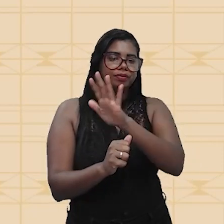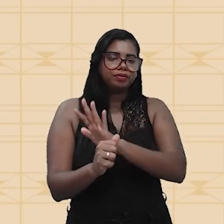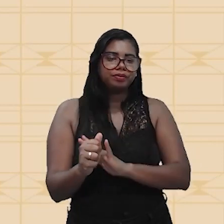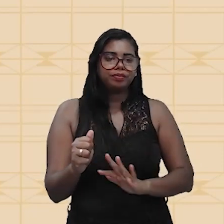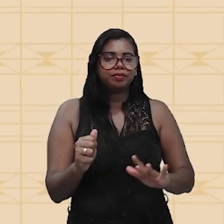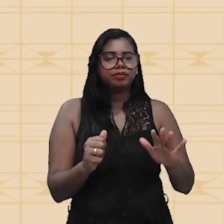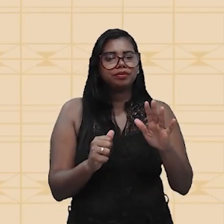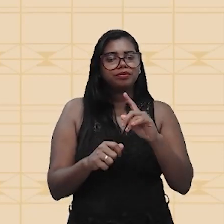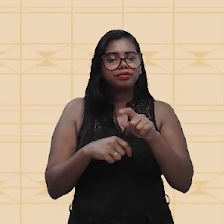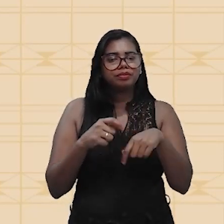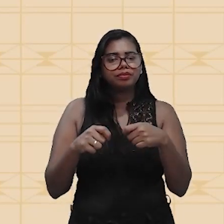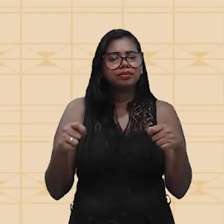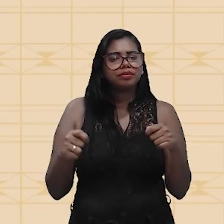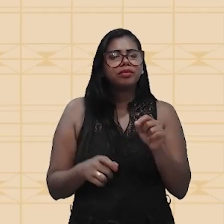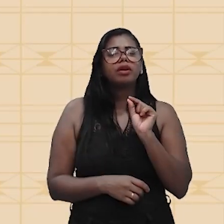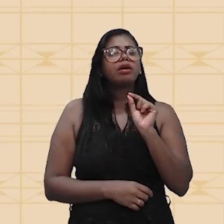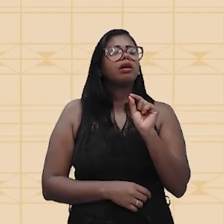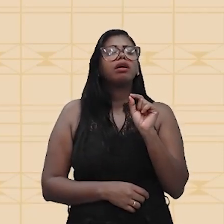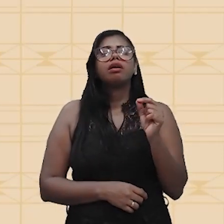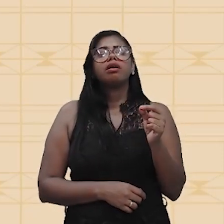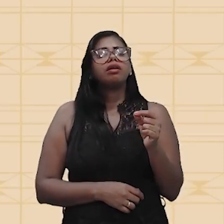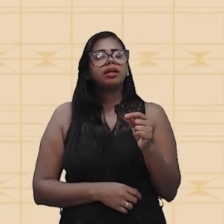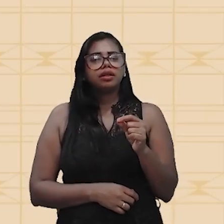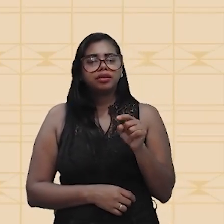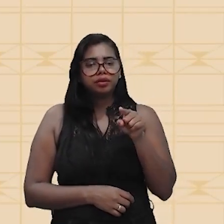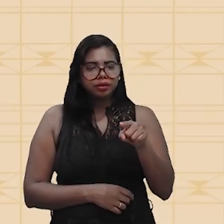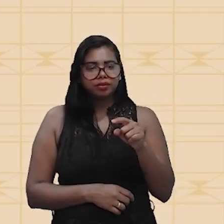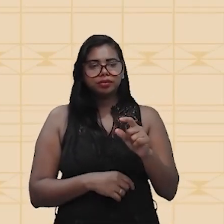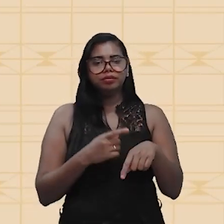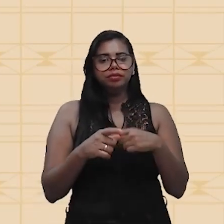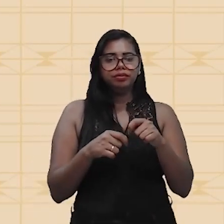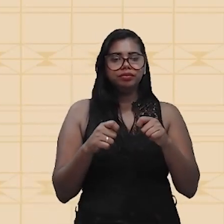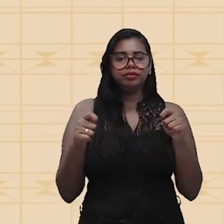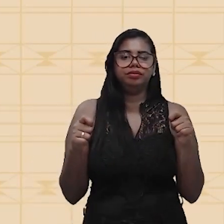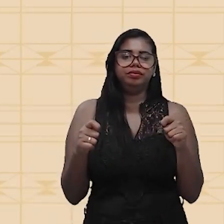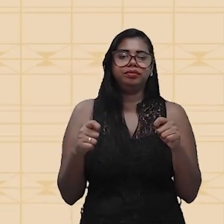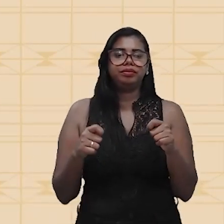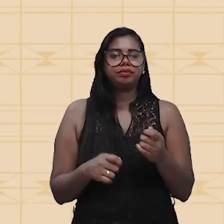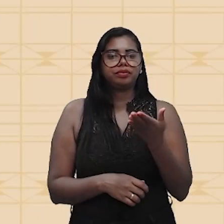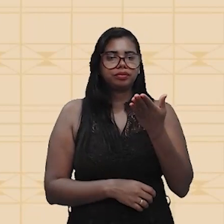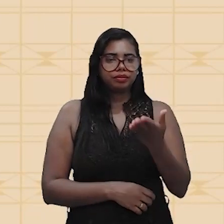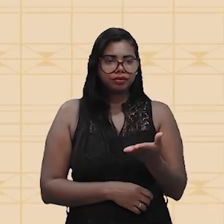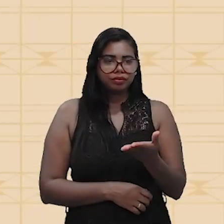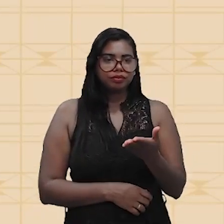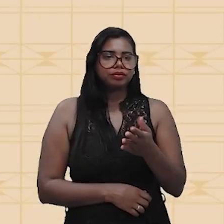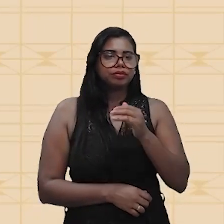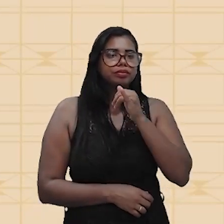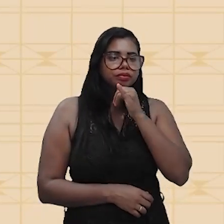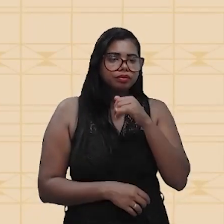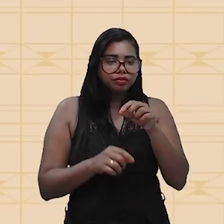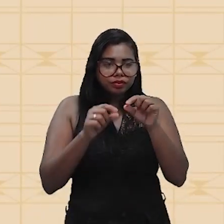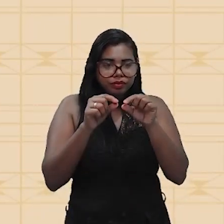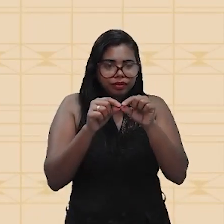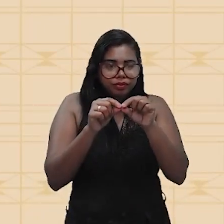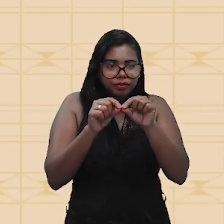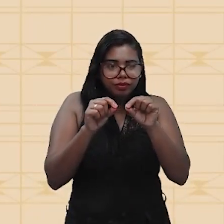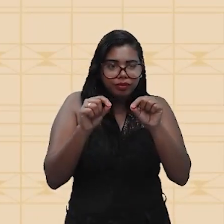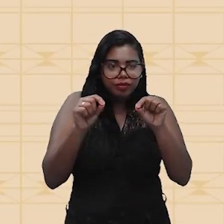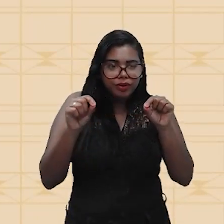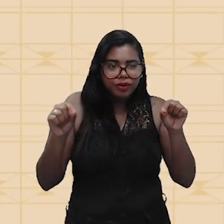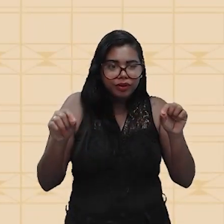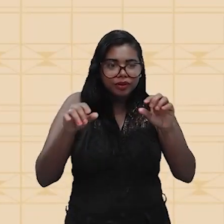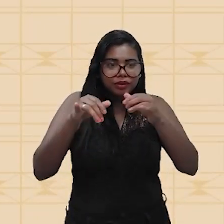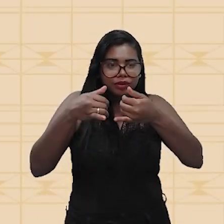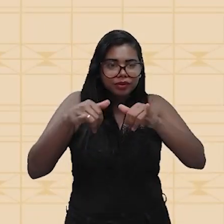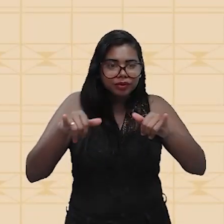diz, mas Paulo, o que danado é ponto de nó? O ponto de nó, pessoal, é quando você faz com que um fio, ele se divida, ele se